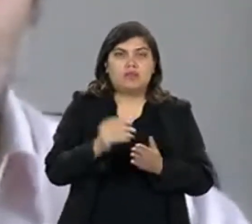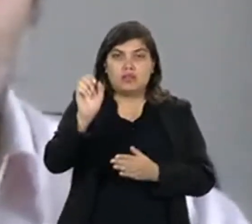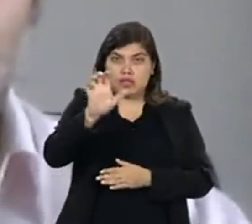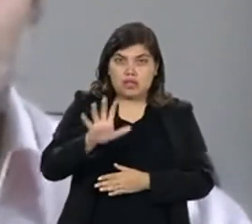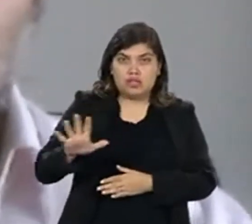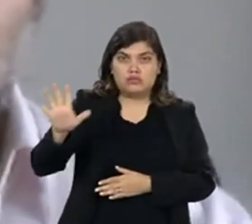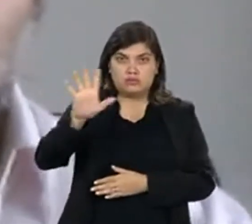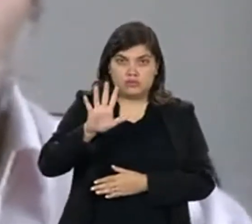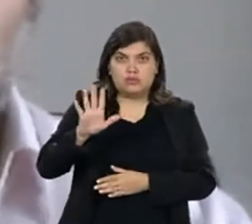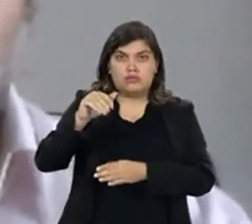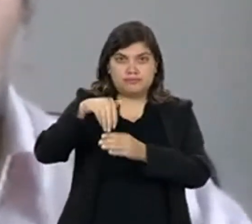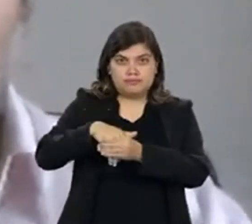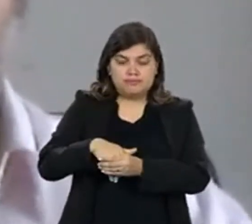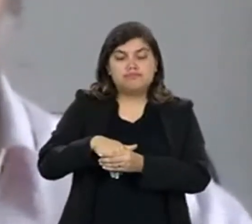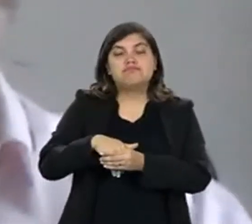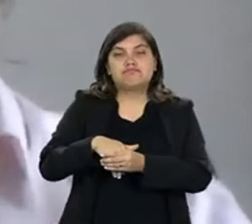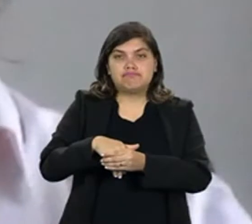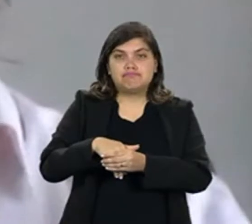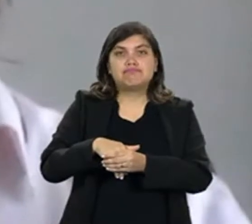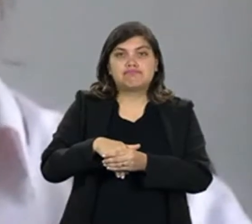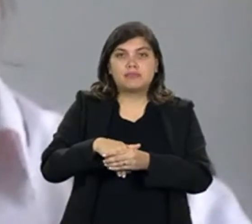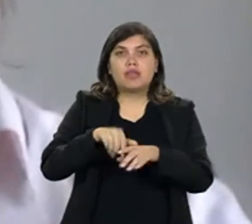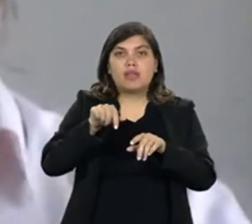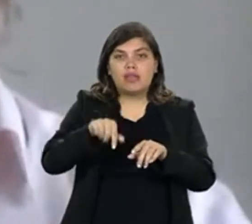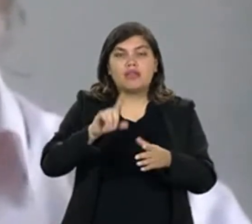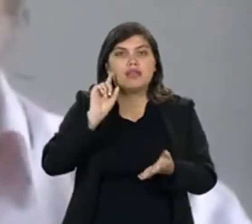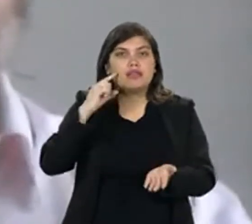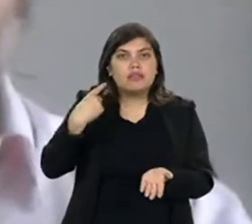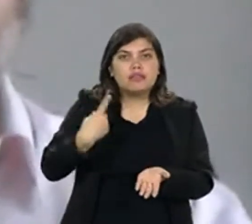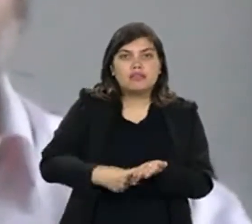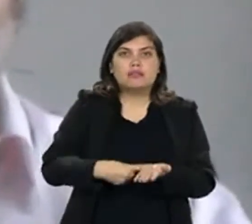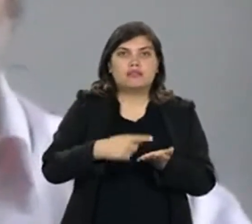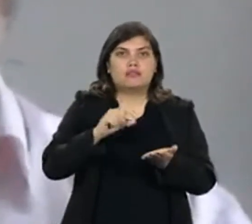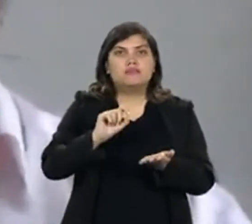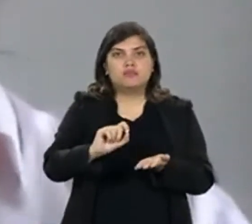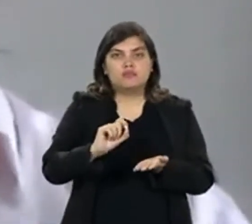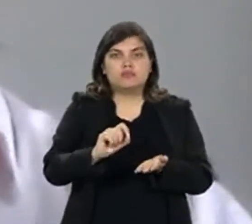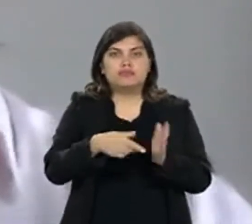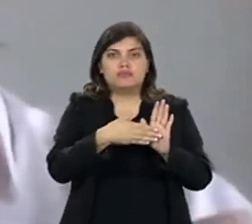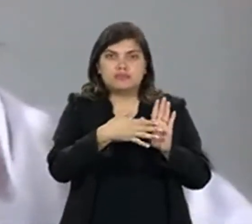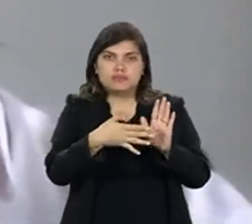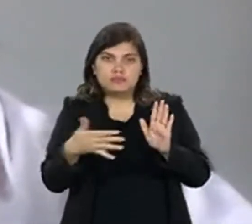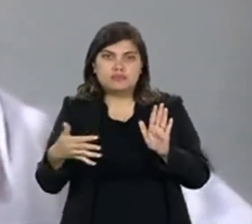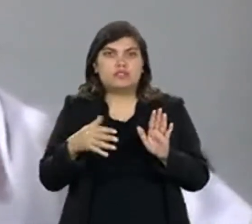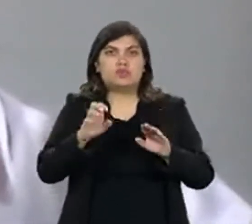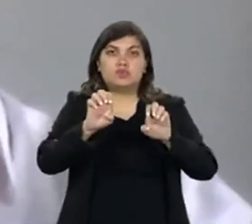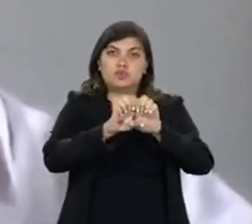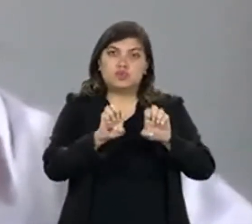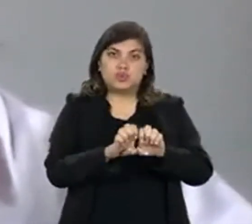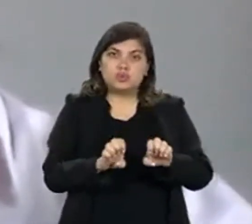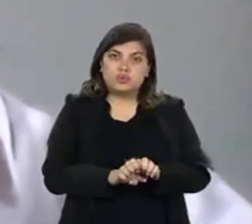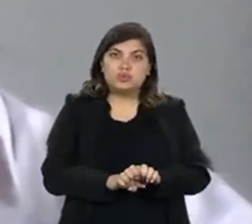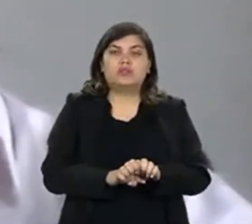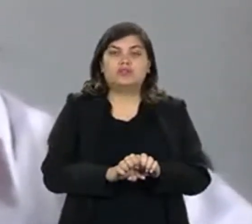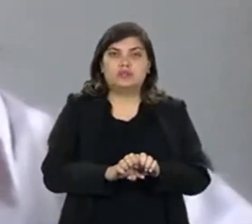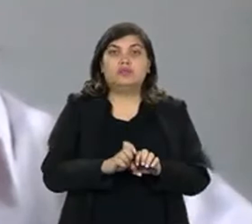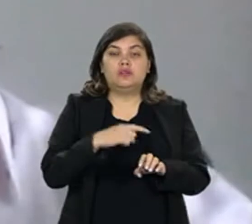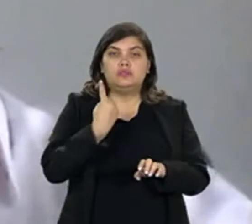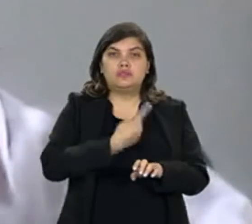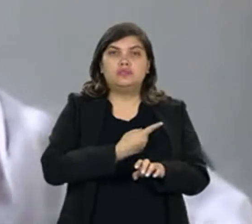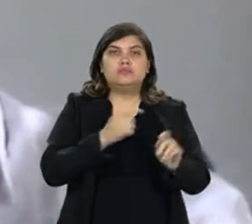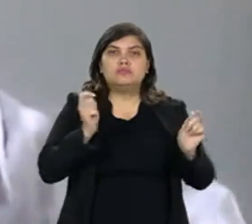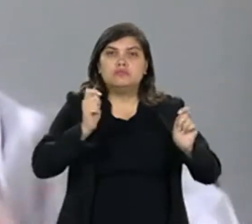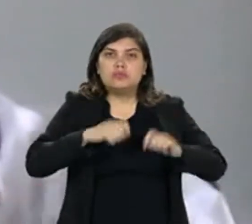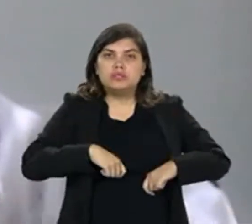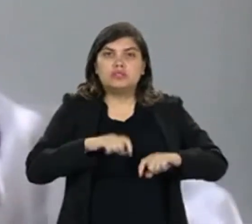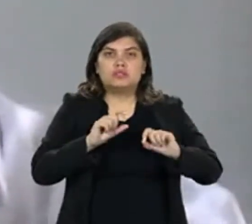regionais eleitorais. É determinante no sentido de que, a partir dessa estruturação de 1932,